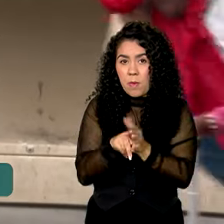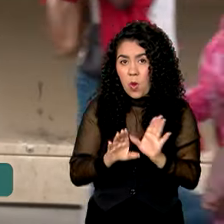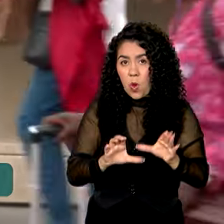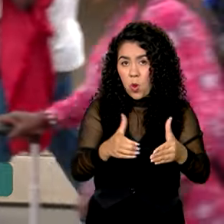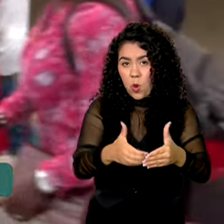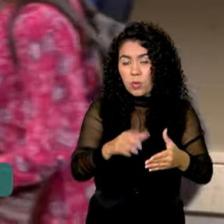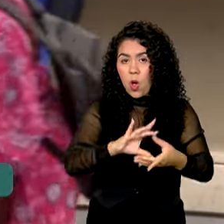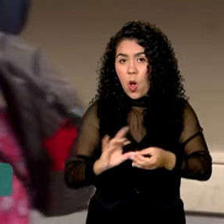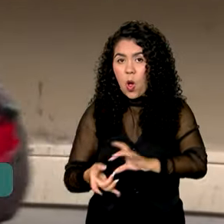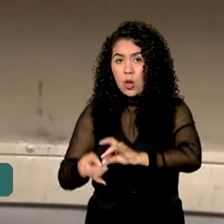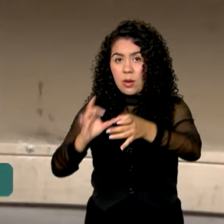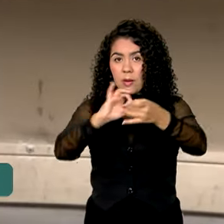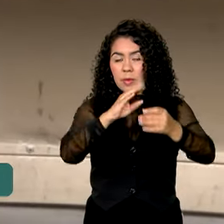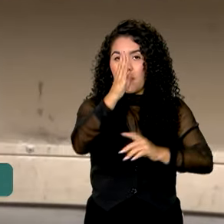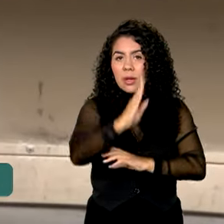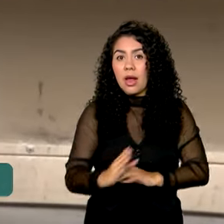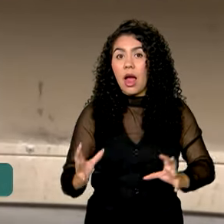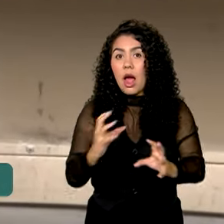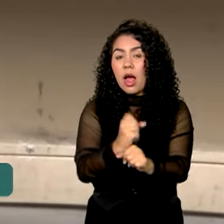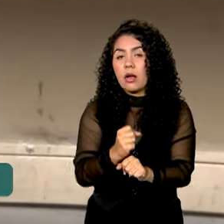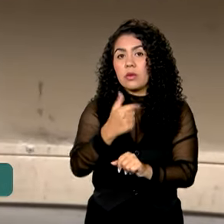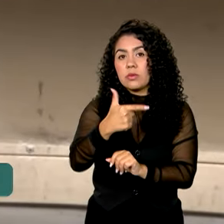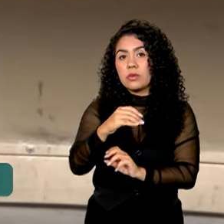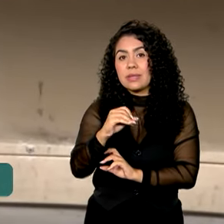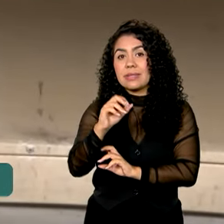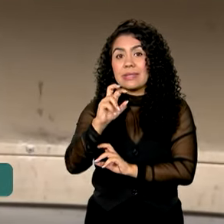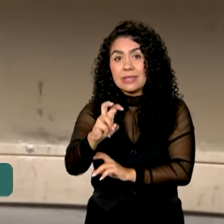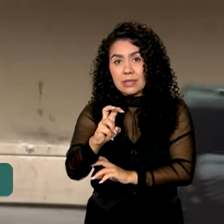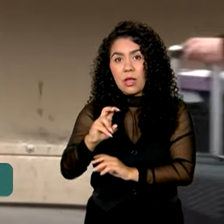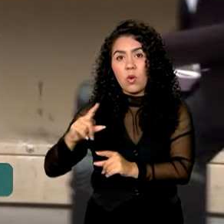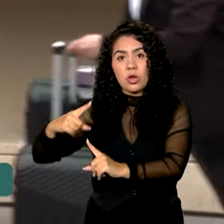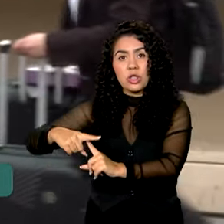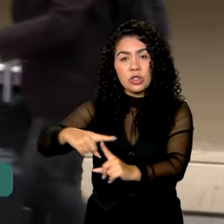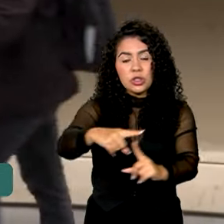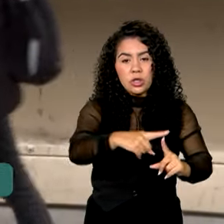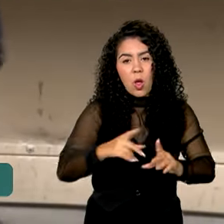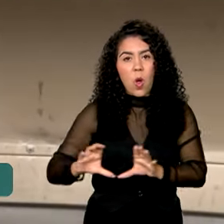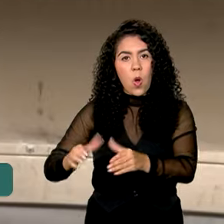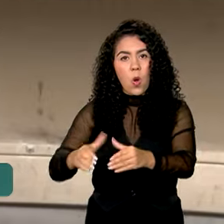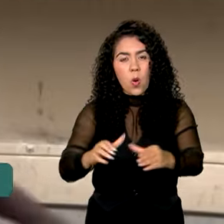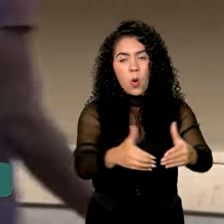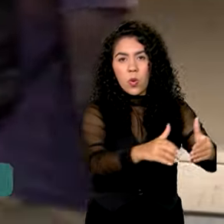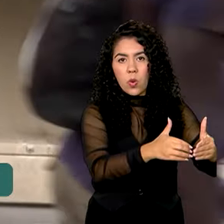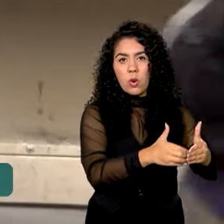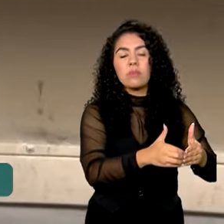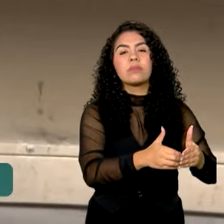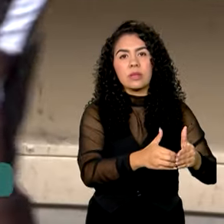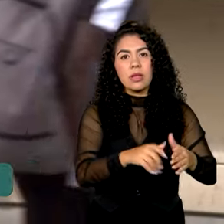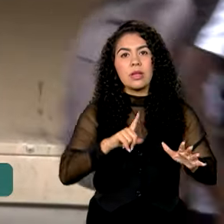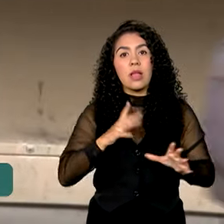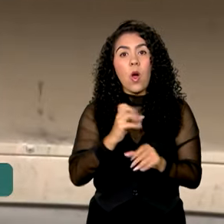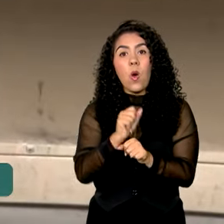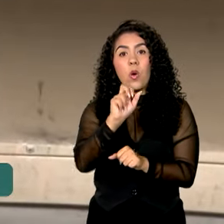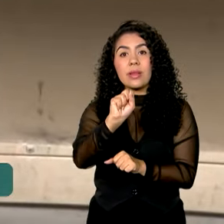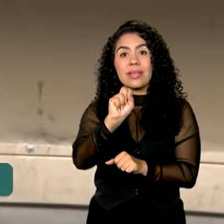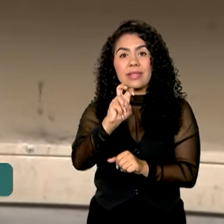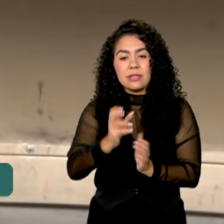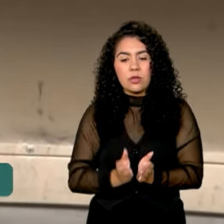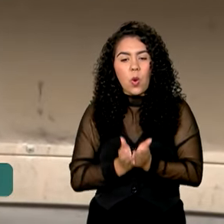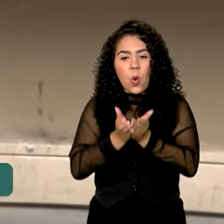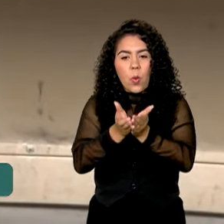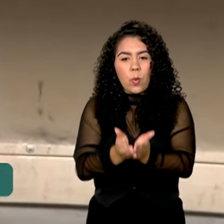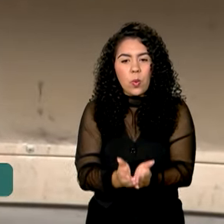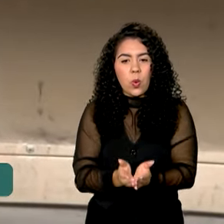Ao todo, vão desfilar 205 delegações, divididas em 85 barcos por um trecho de 6